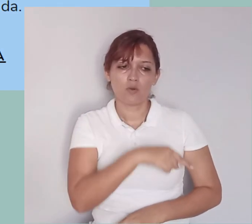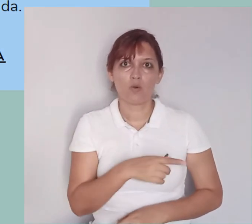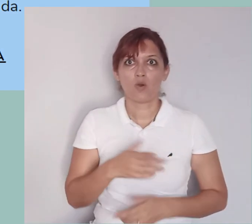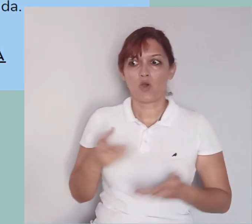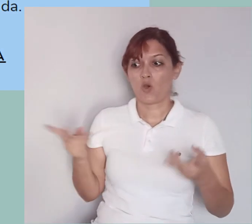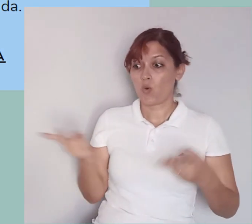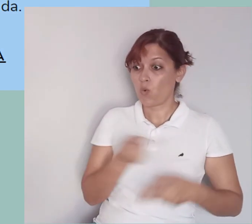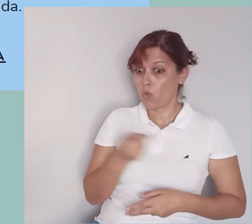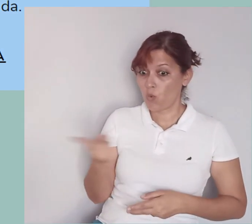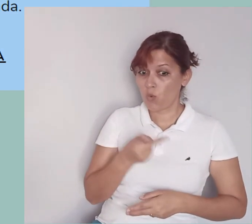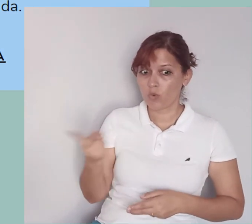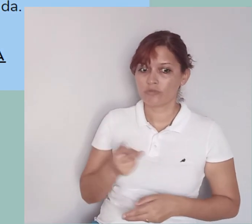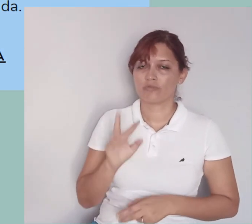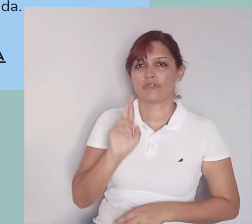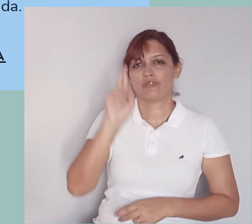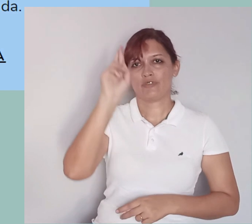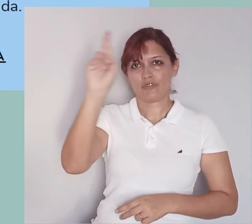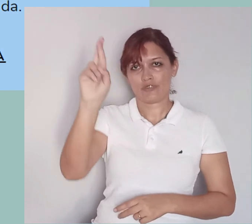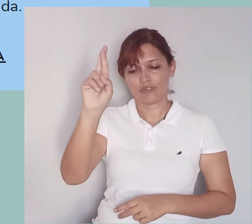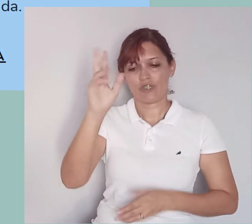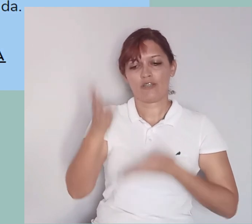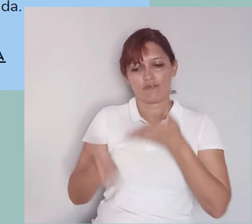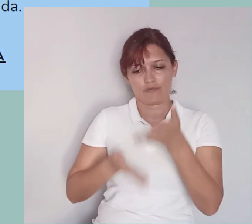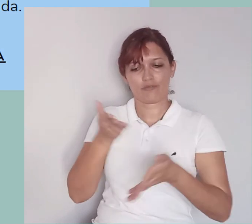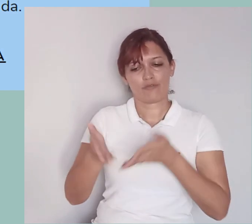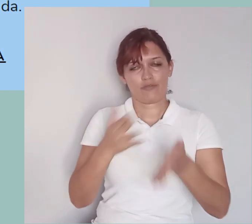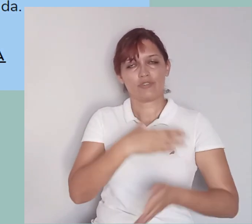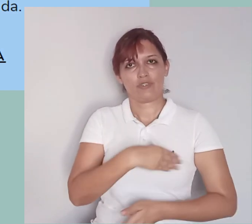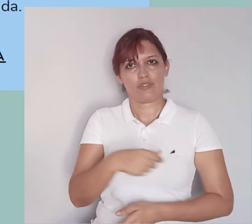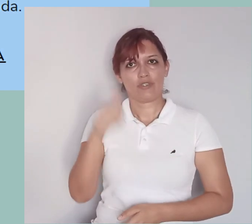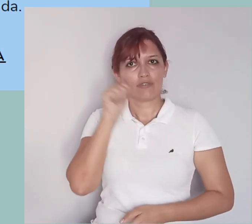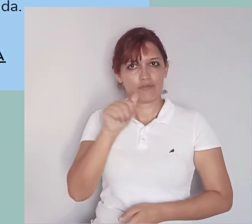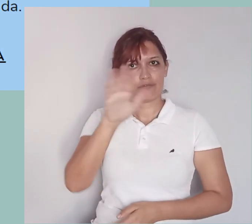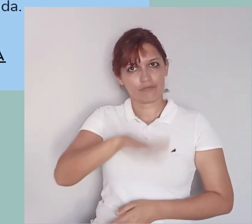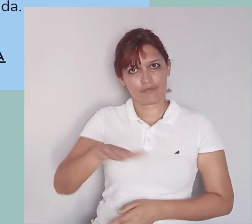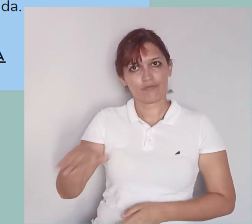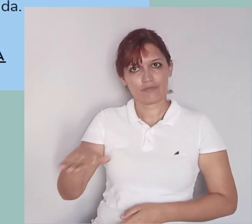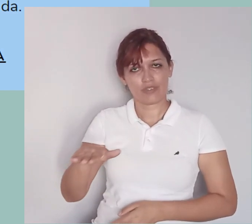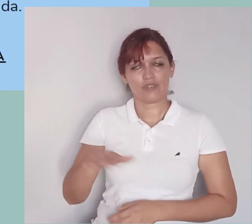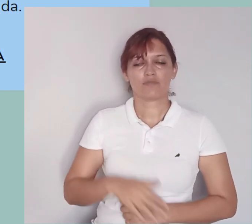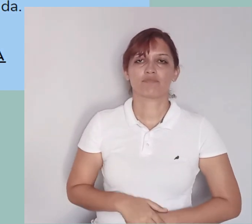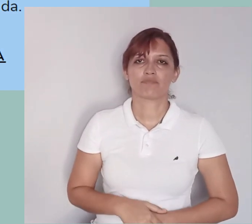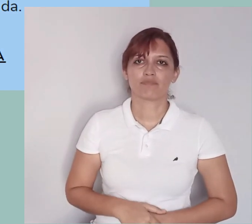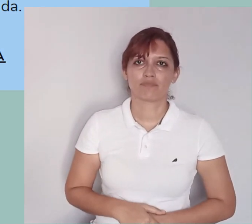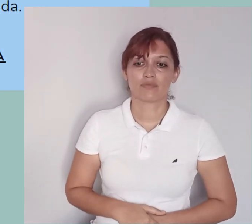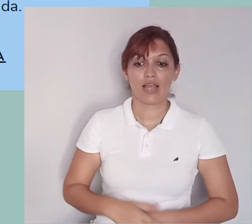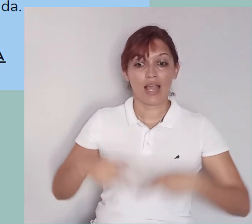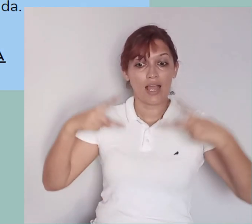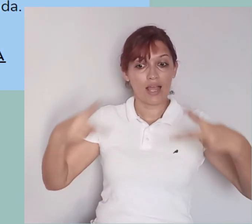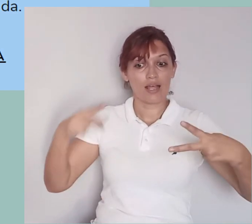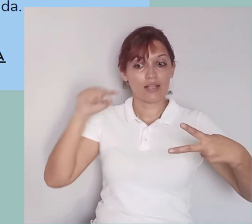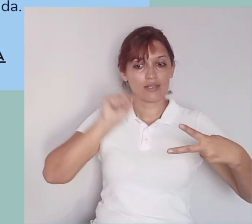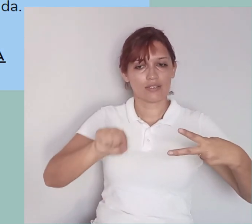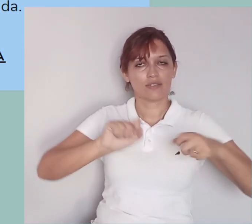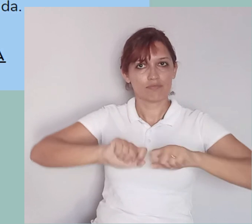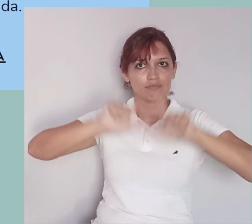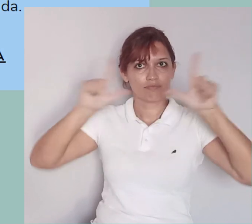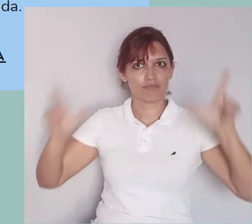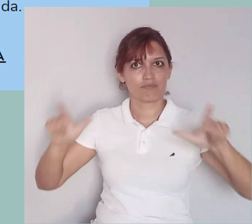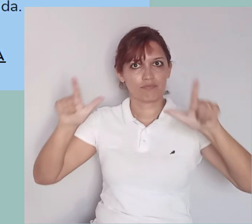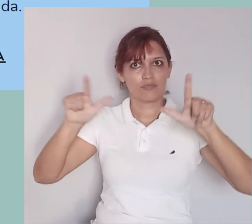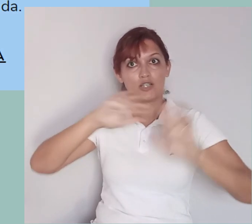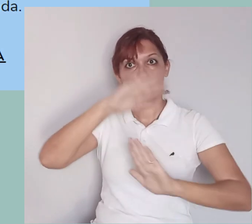a justiça negou o pedido permanecendo à guarda compartilhada. Leia a matéria completa no link abaixo.